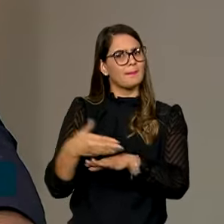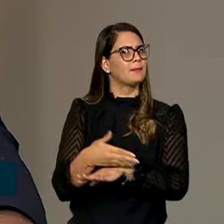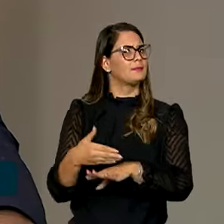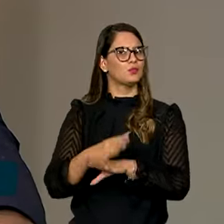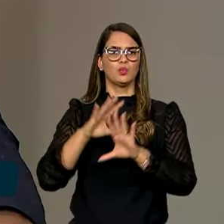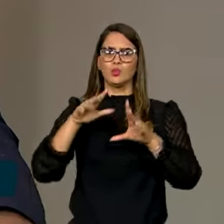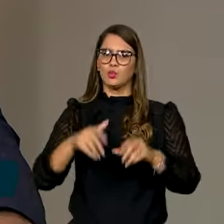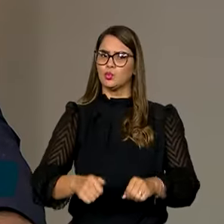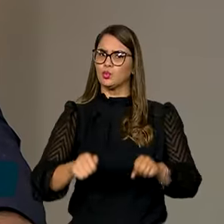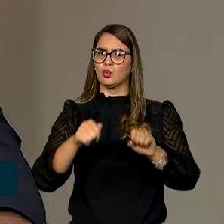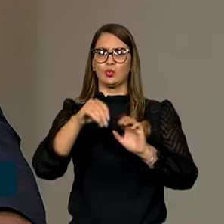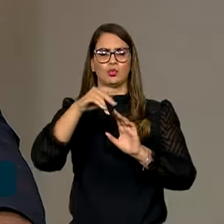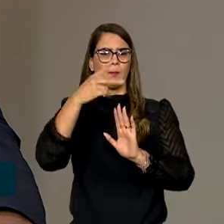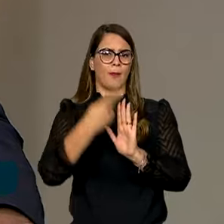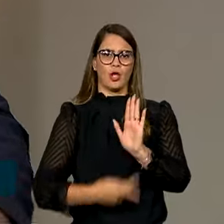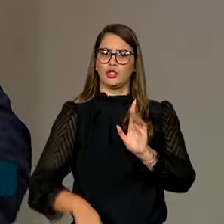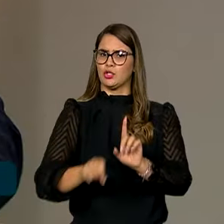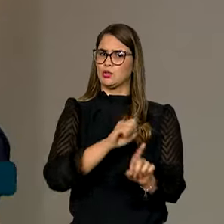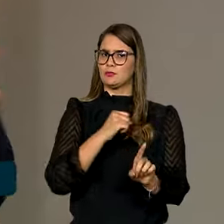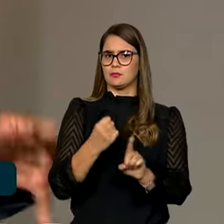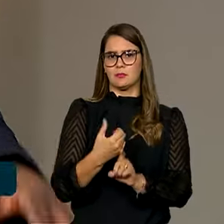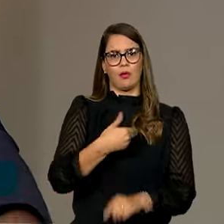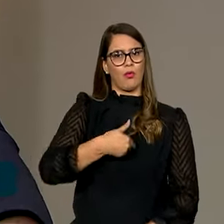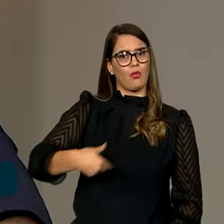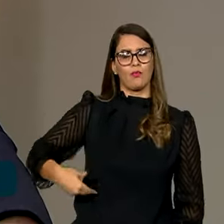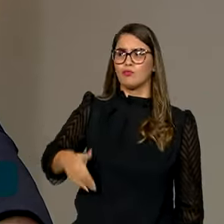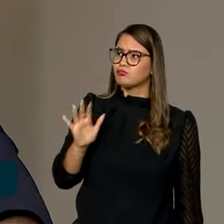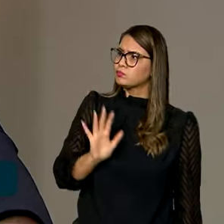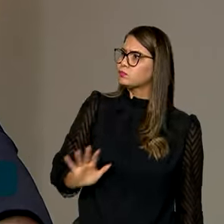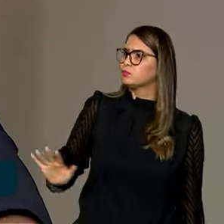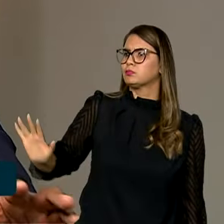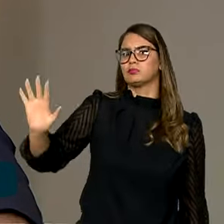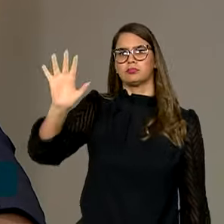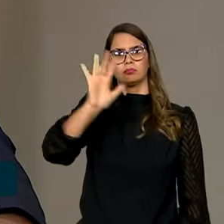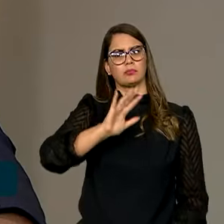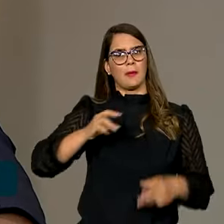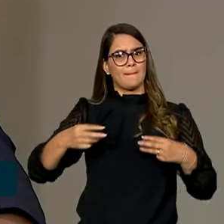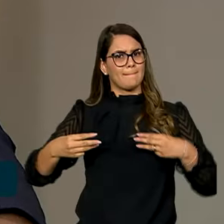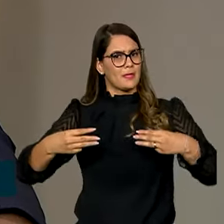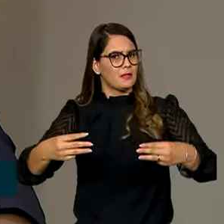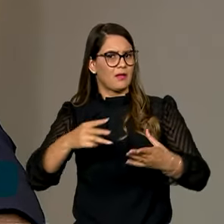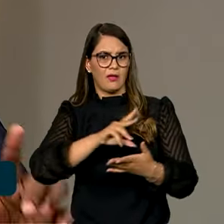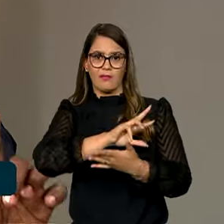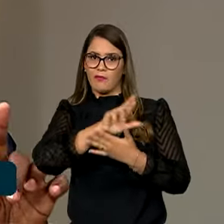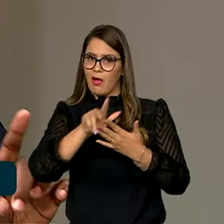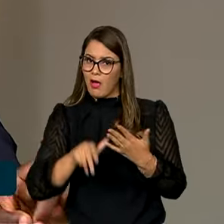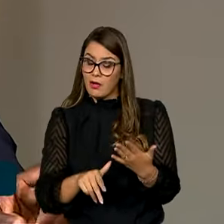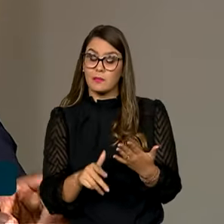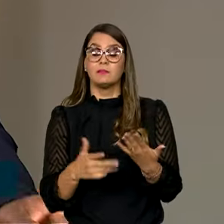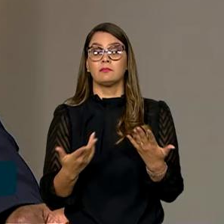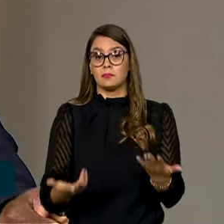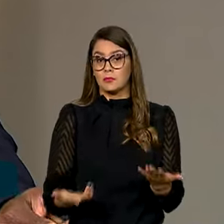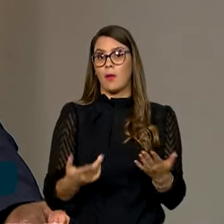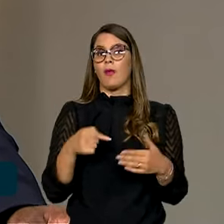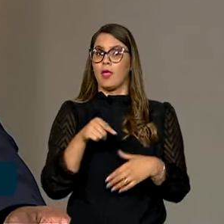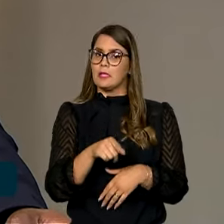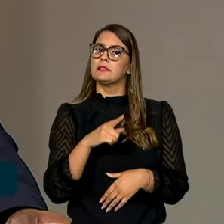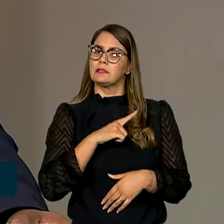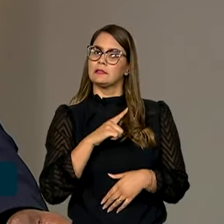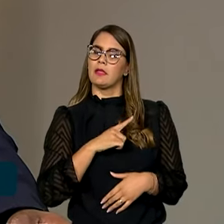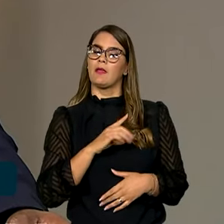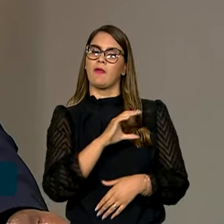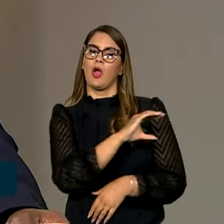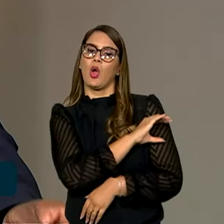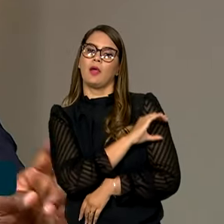do governo federal, executado nos diversos ministérios. O Programa Brasil Quilombola sempre teve a